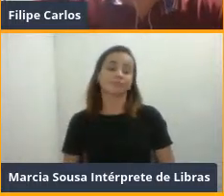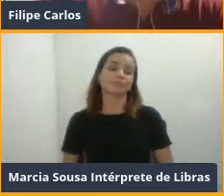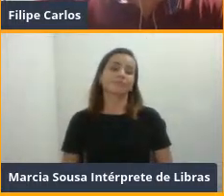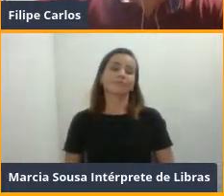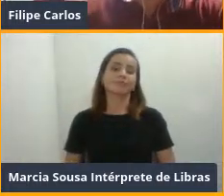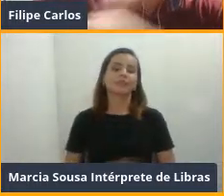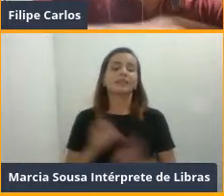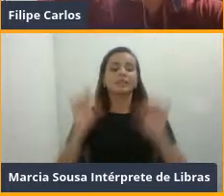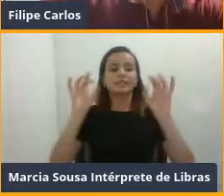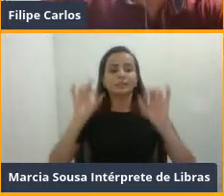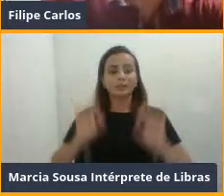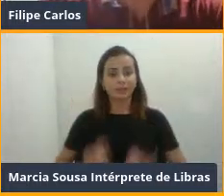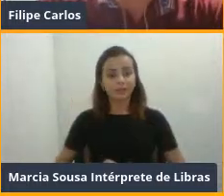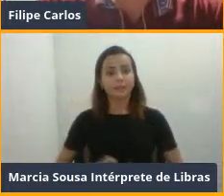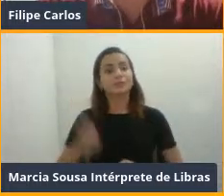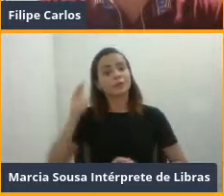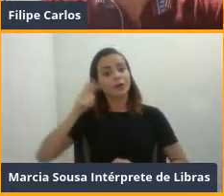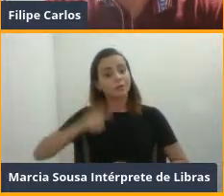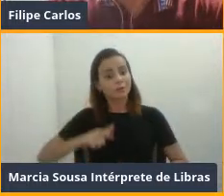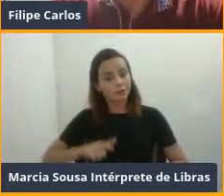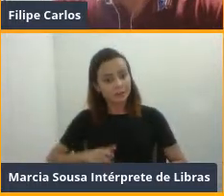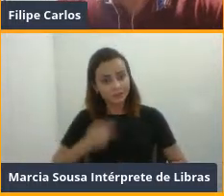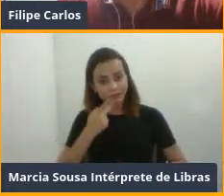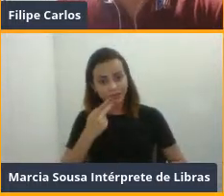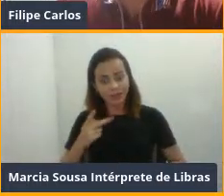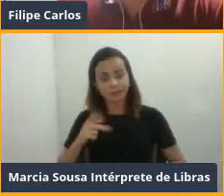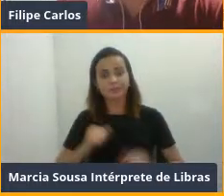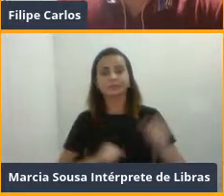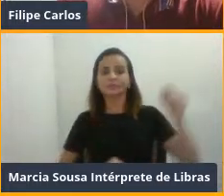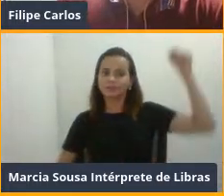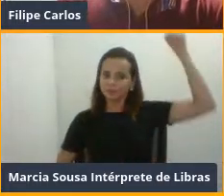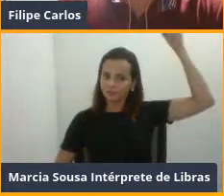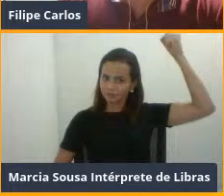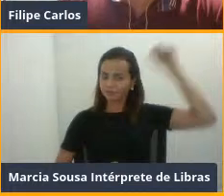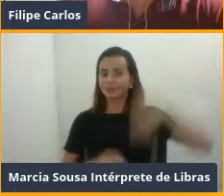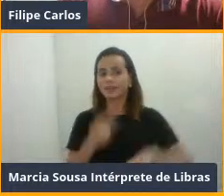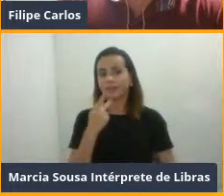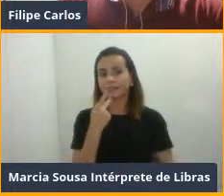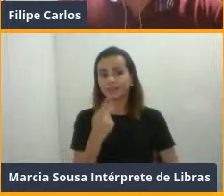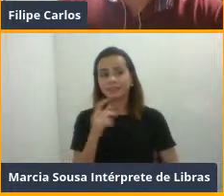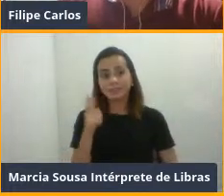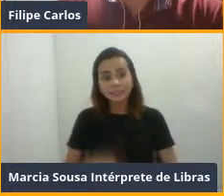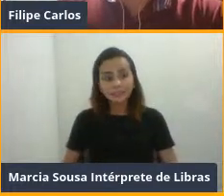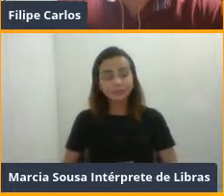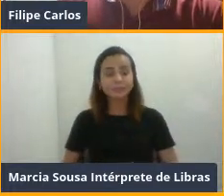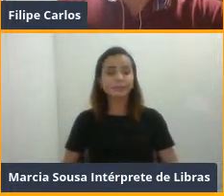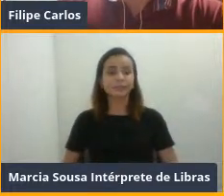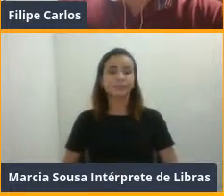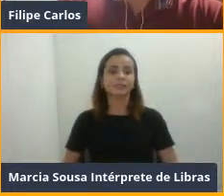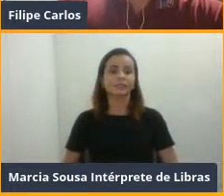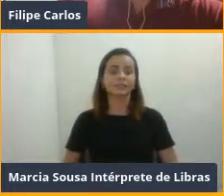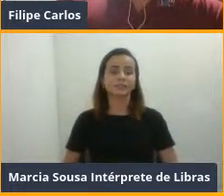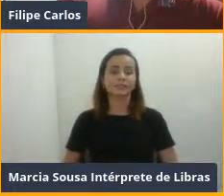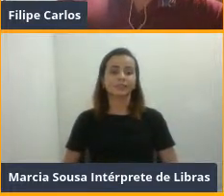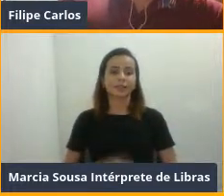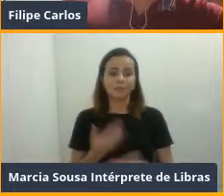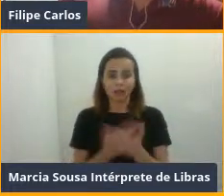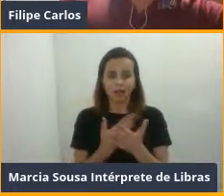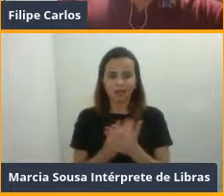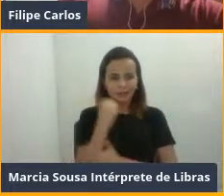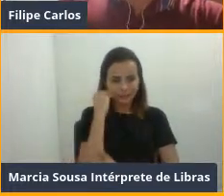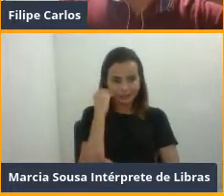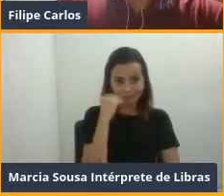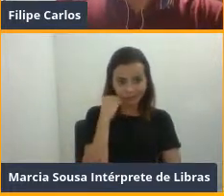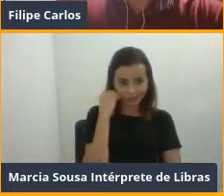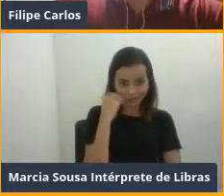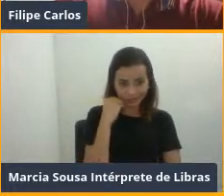E especificando de novo, voltando para o crossfit, uma coisa que eu sempre indico de quem vai fazer uma aula experimental é